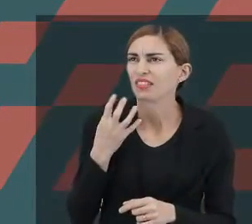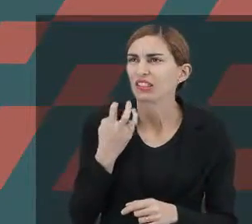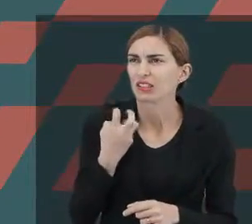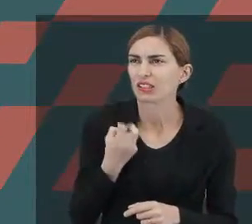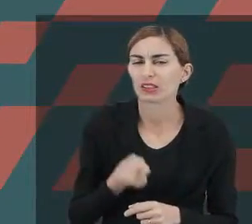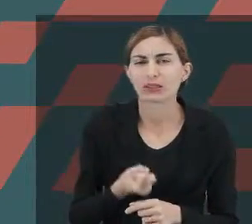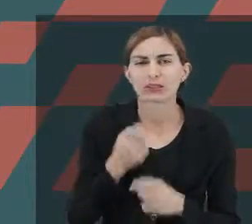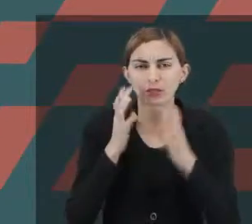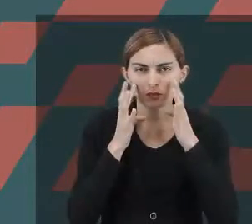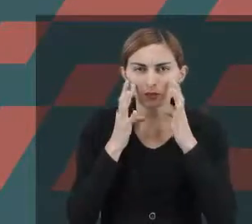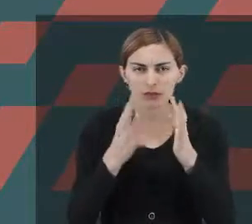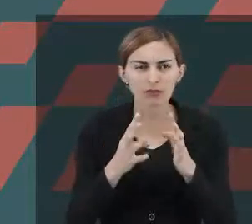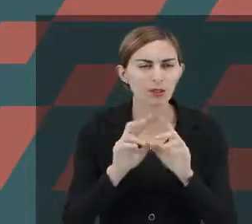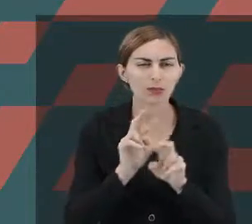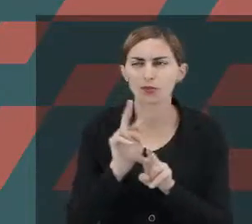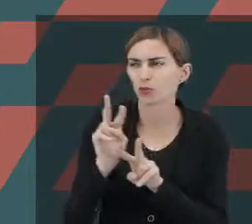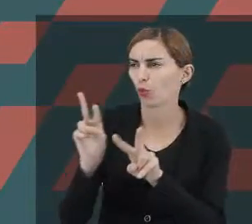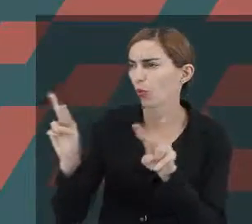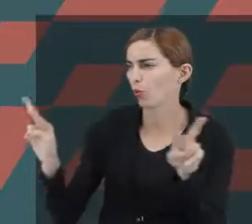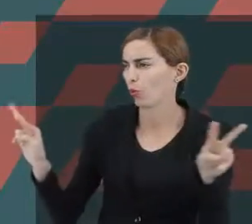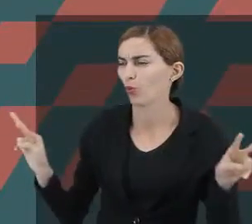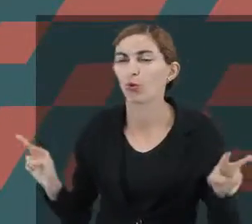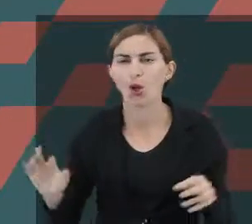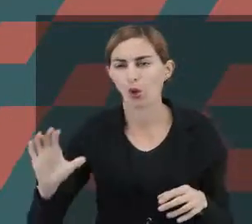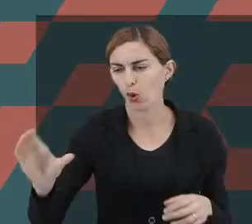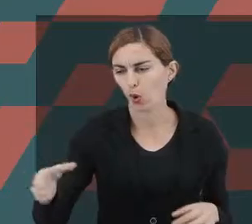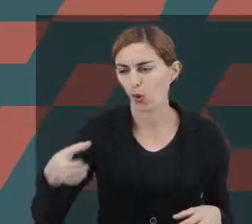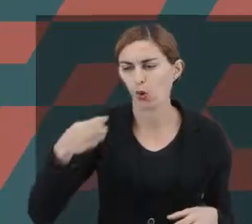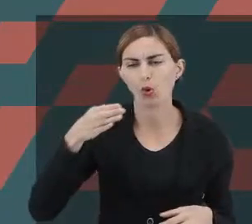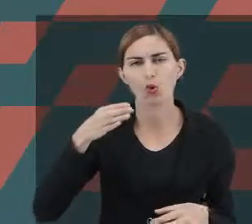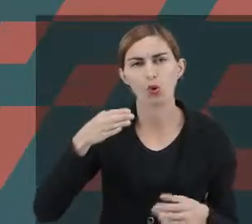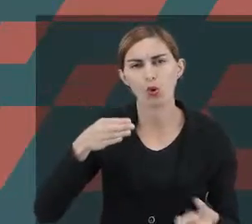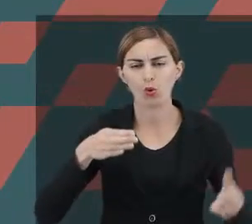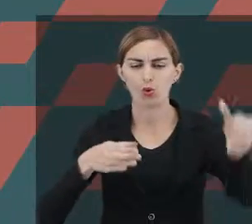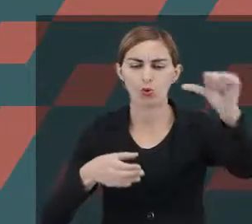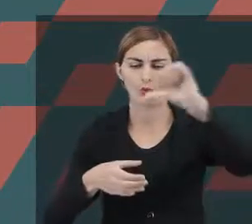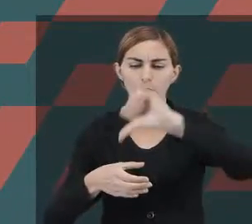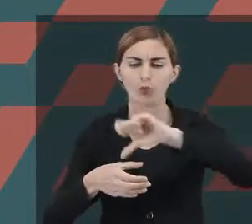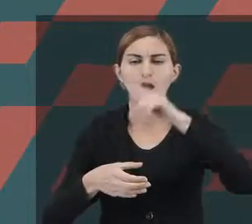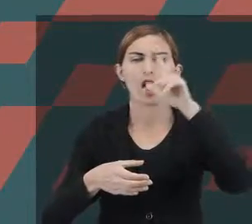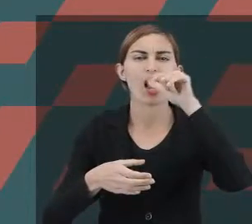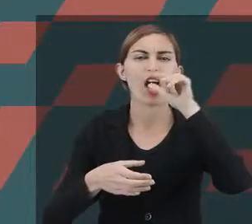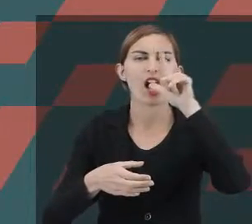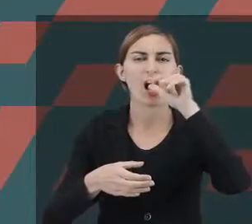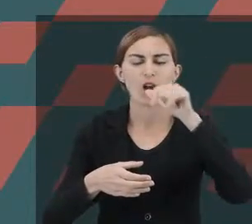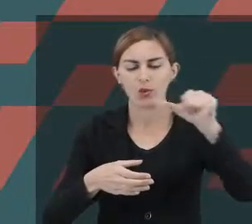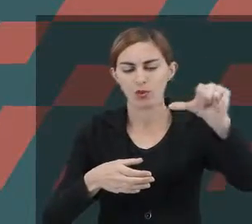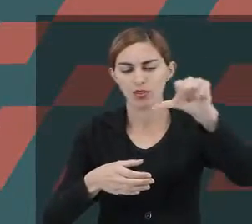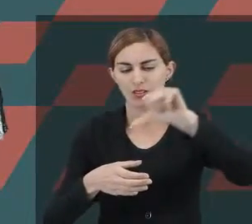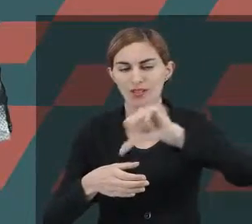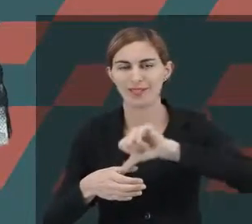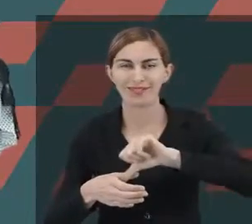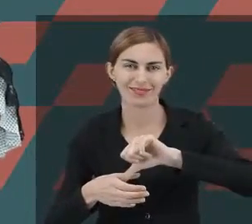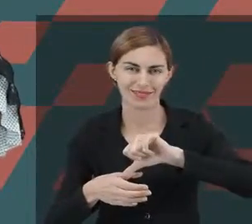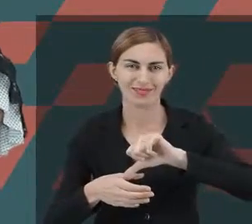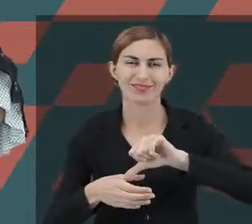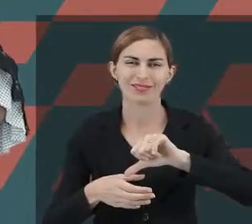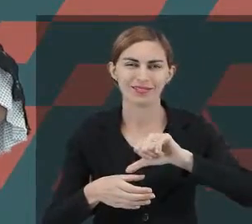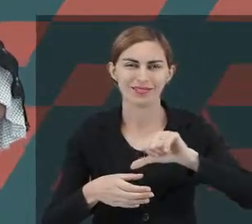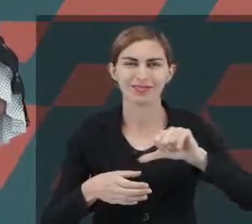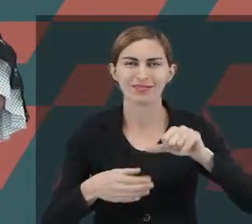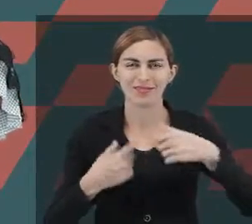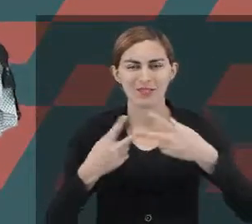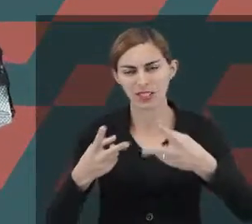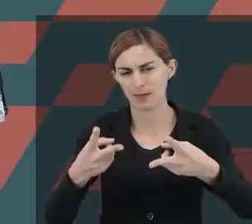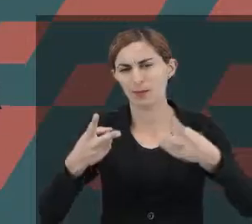seca? Então você presta atenção ao seu redor. Você vai lá, pega um copo, enche esse copinho de água. Para fazer isso, você ativou a sua memória.